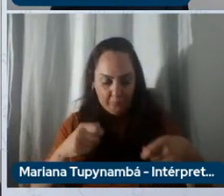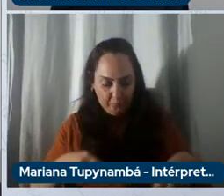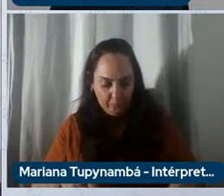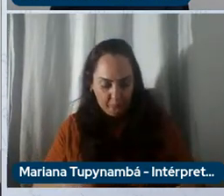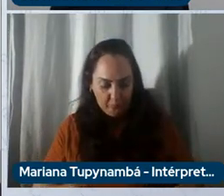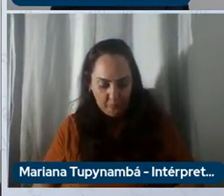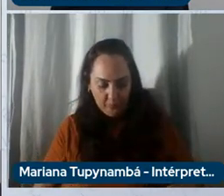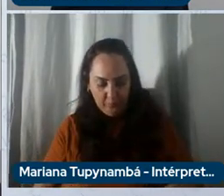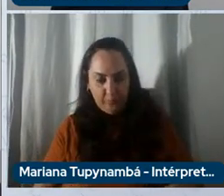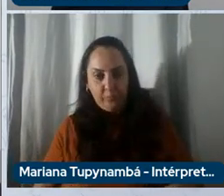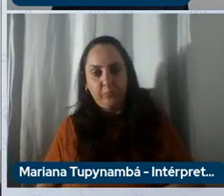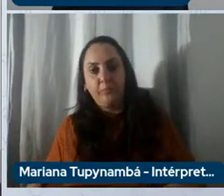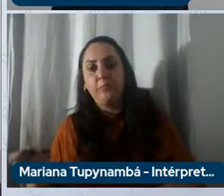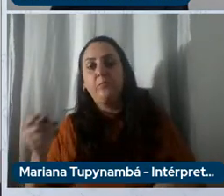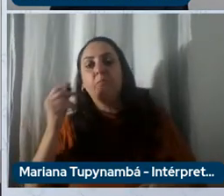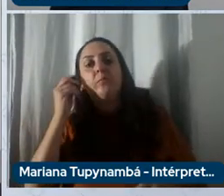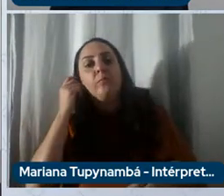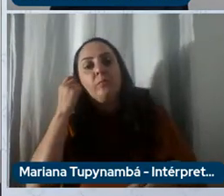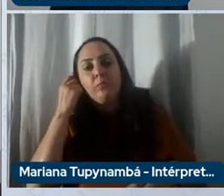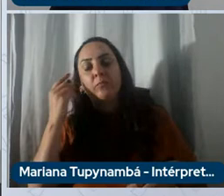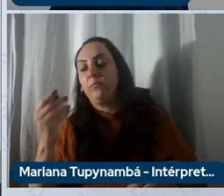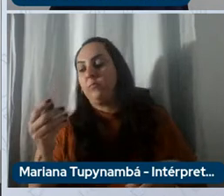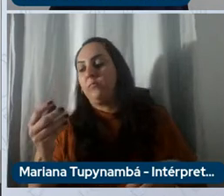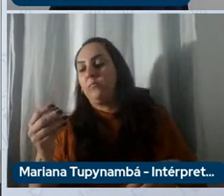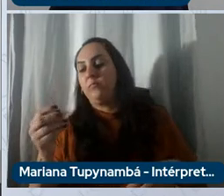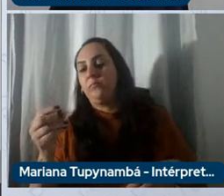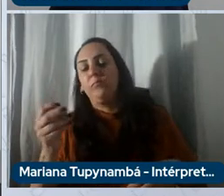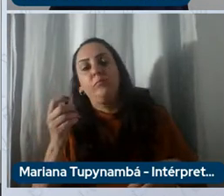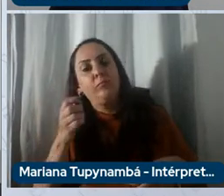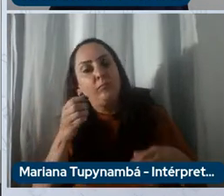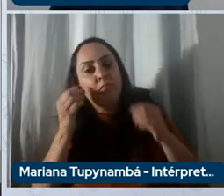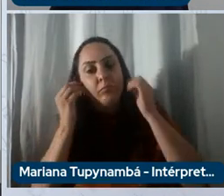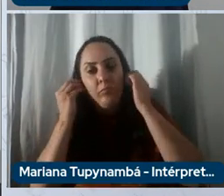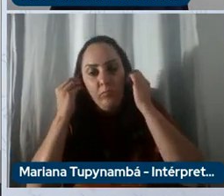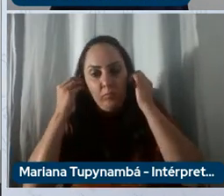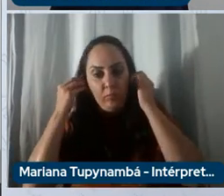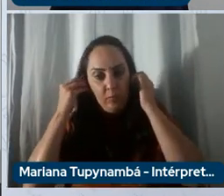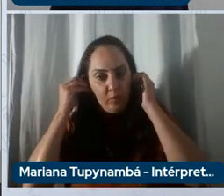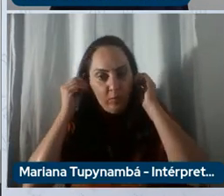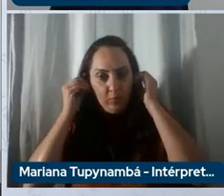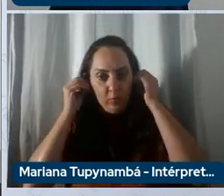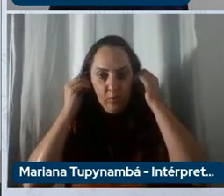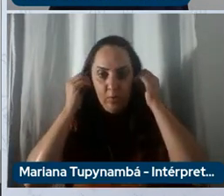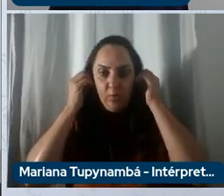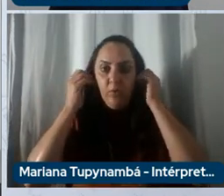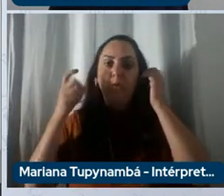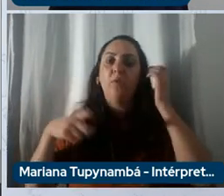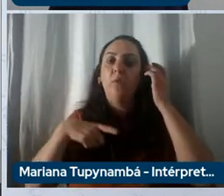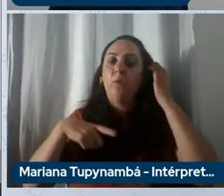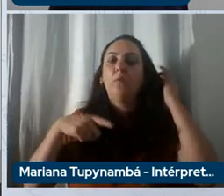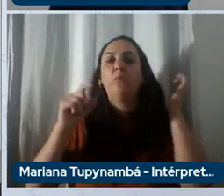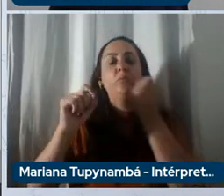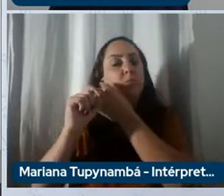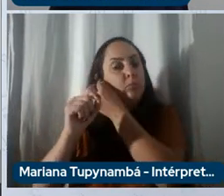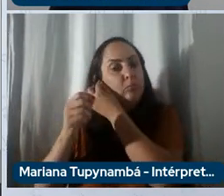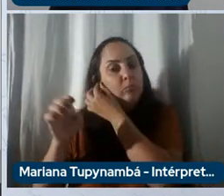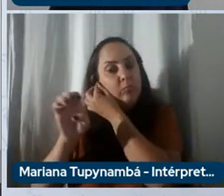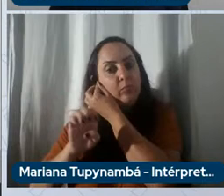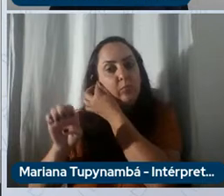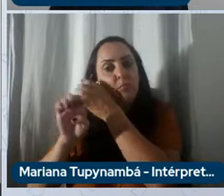que é assessora no recrutamento no treinamento e no desenvolvimento de disciplinas para